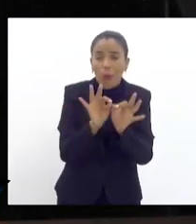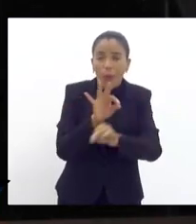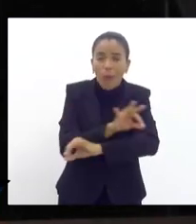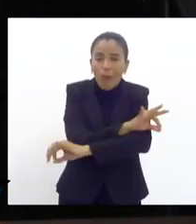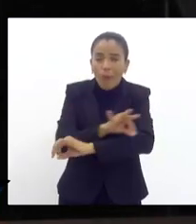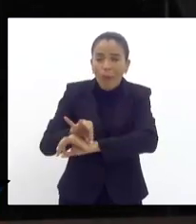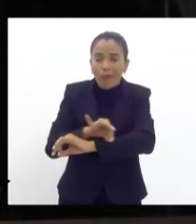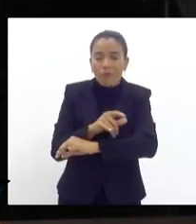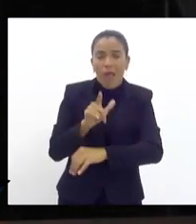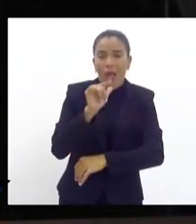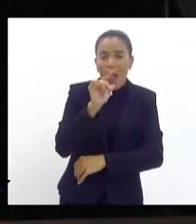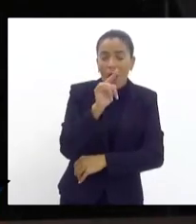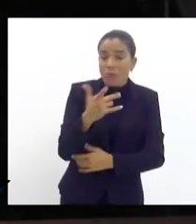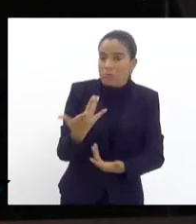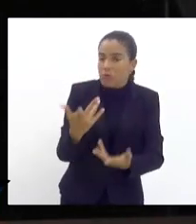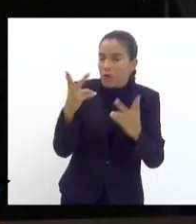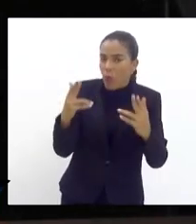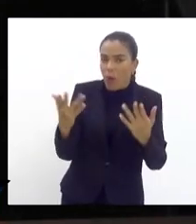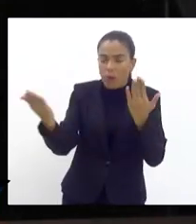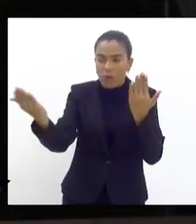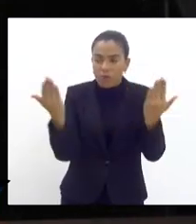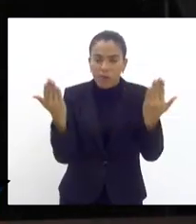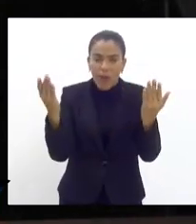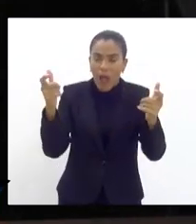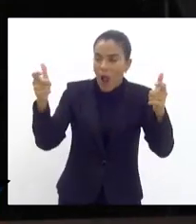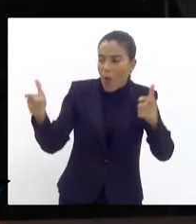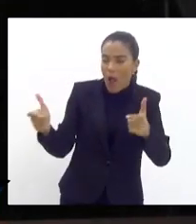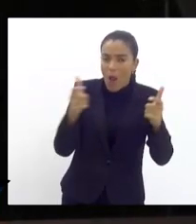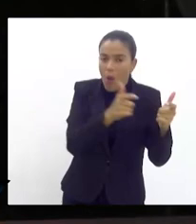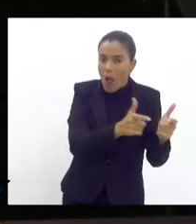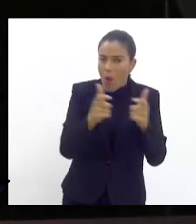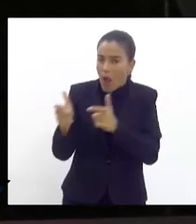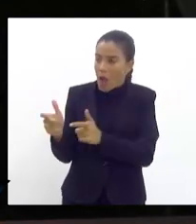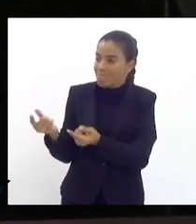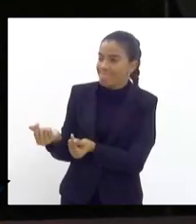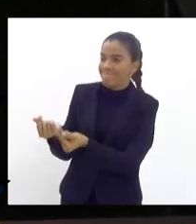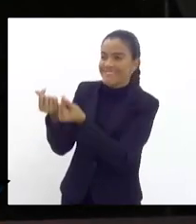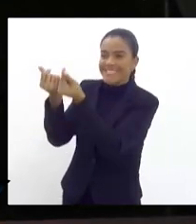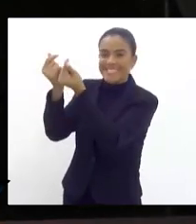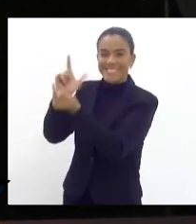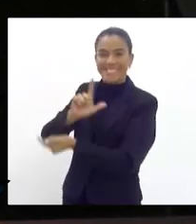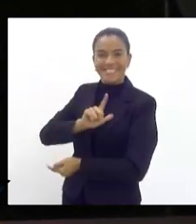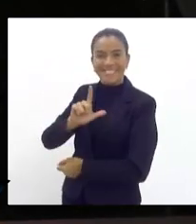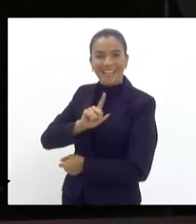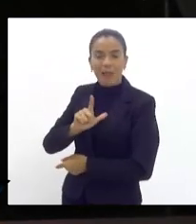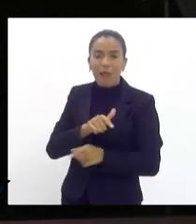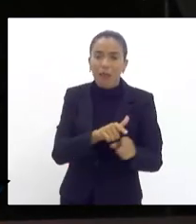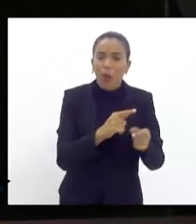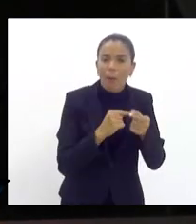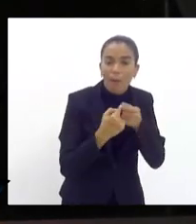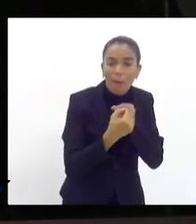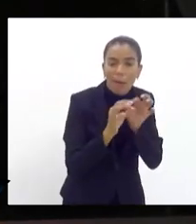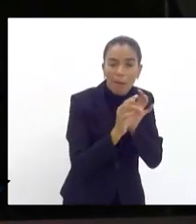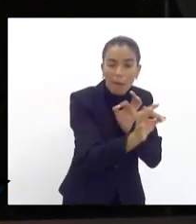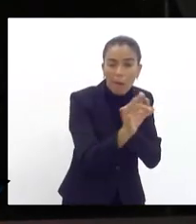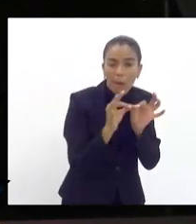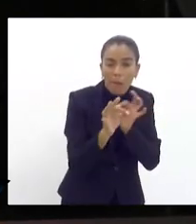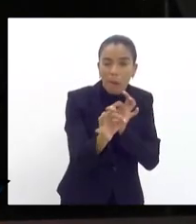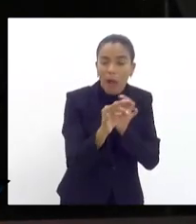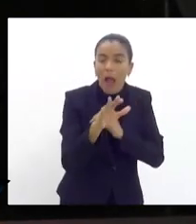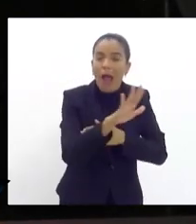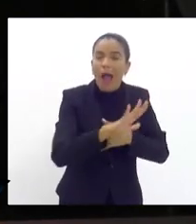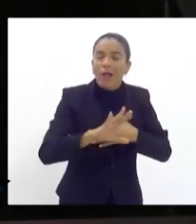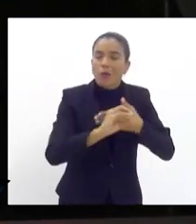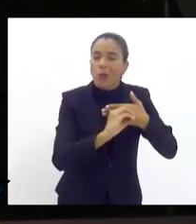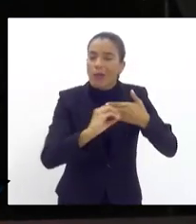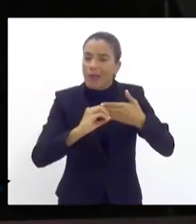seja muito seja igual das duas áreas tanto das áreas nobres como também das áreas da periferia que pega tanto a Zona Oeste quanto